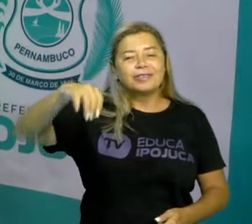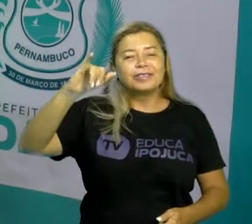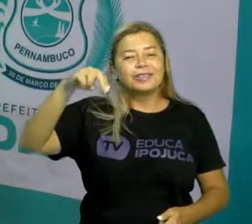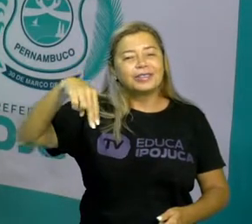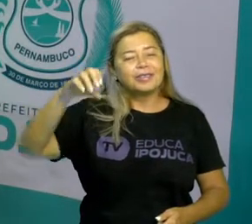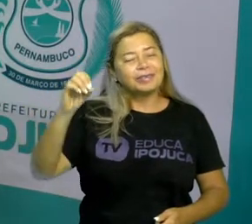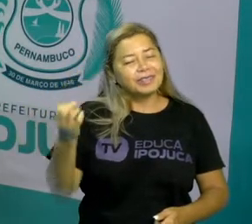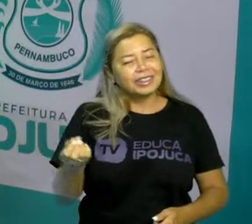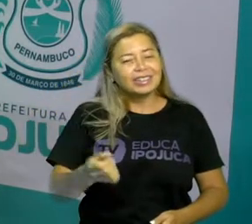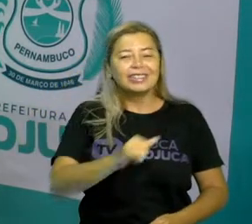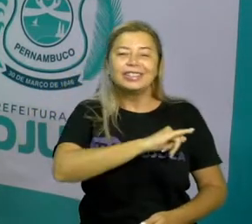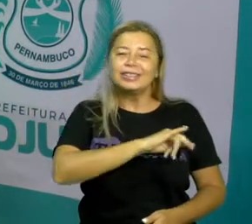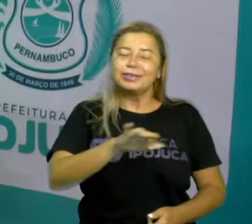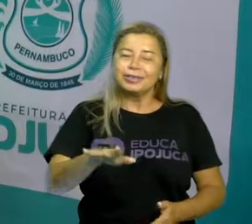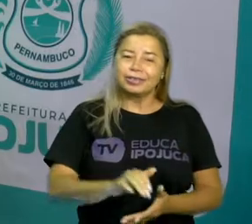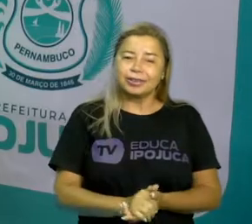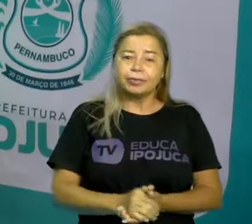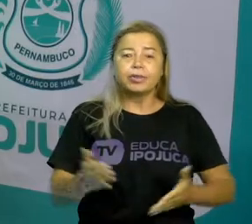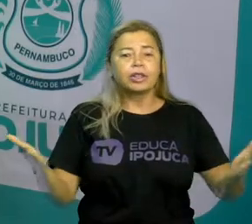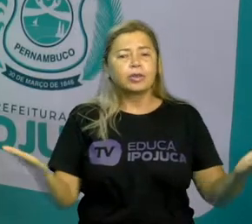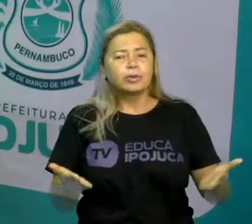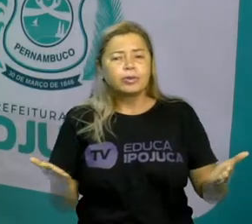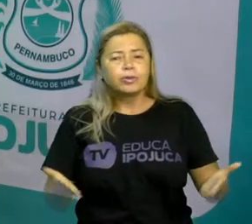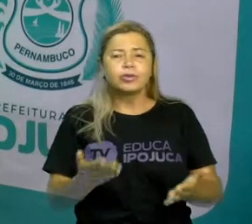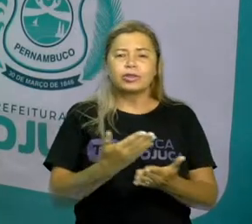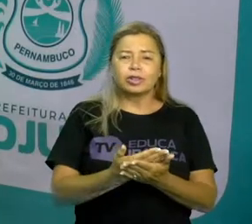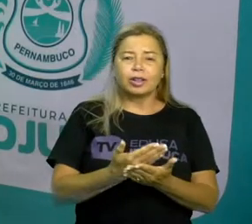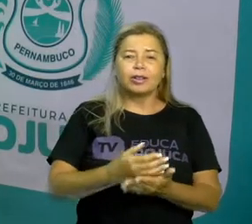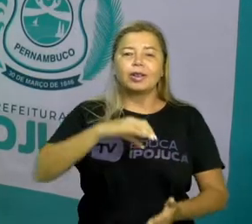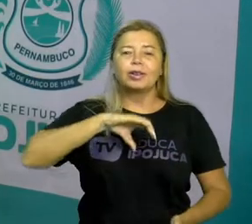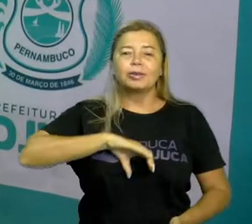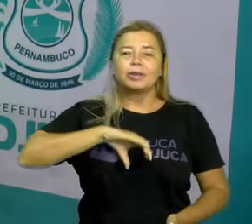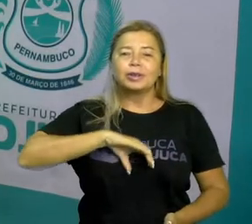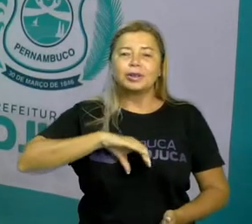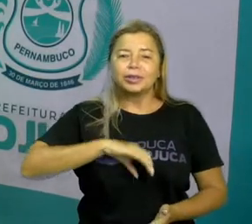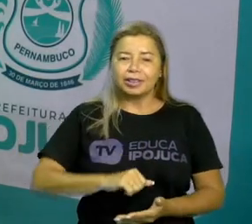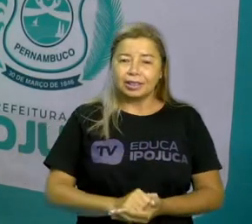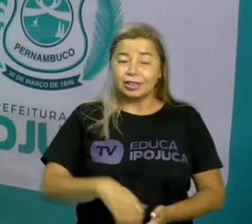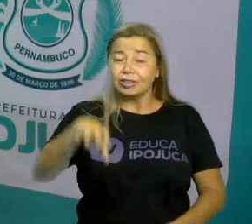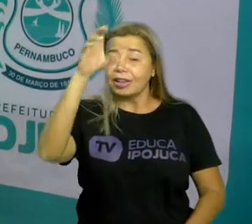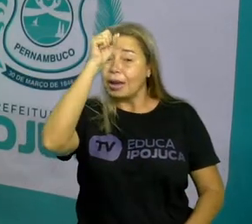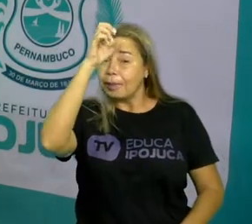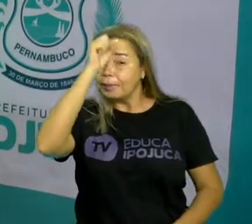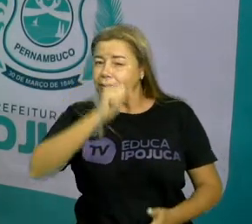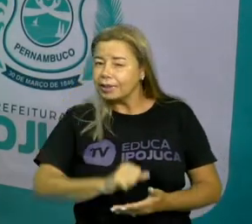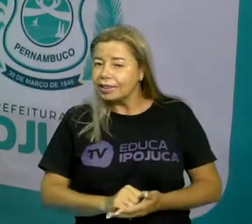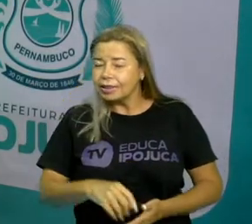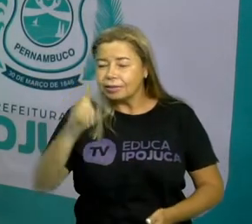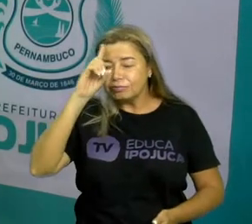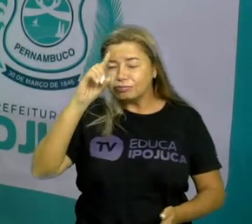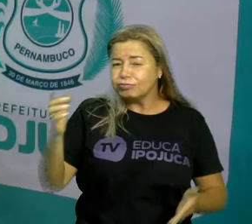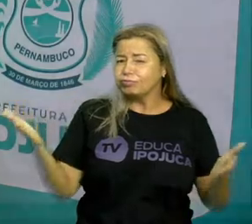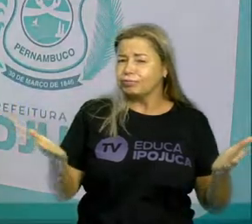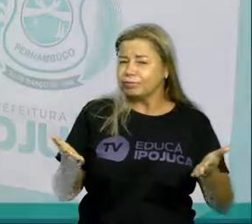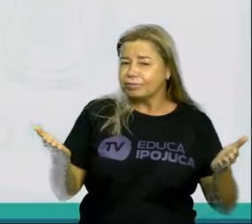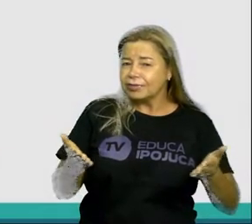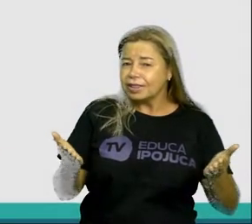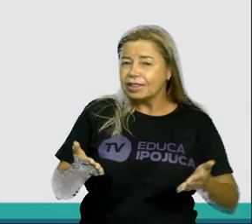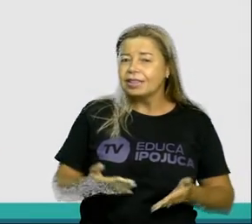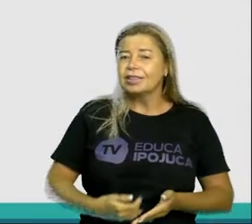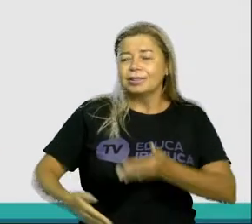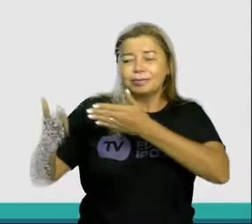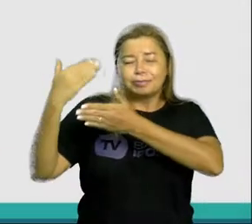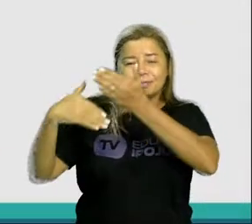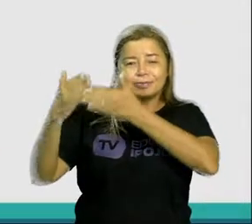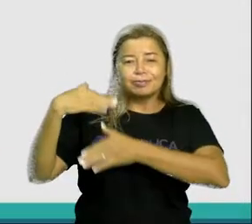do 5º ano E nossa aula de hoje de português, vamos falar sobre presente, passado e futuro.